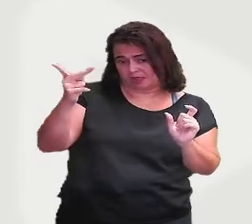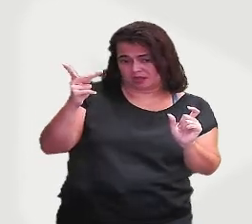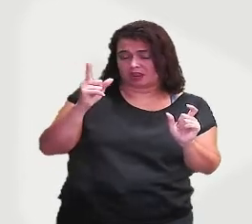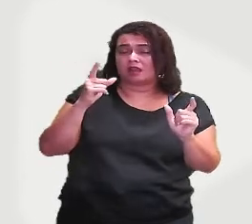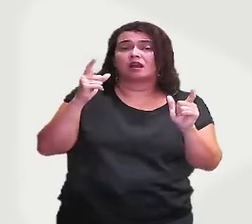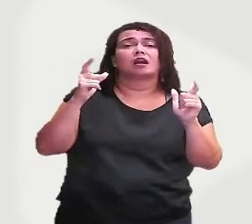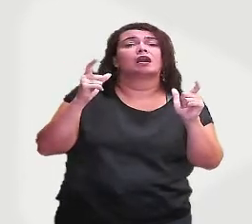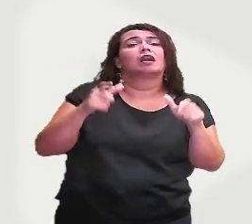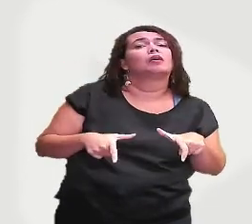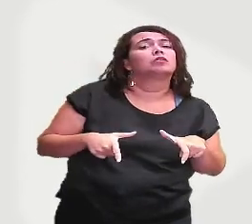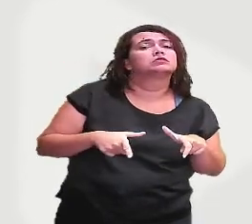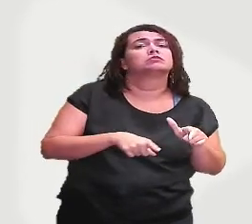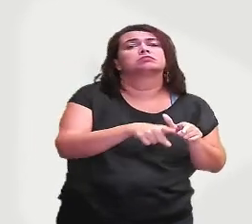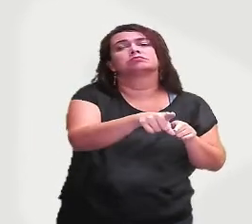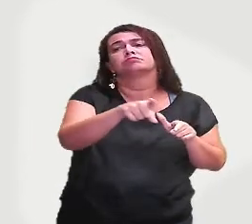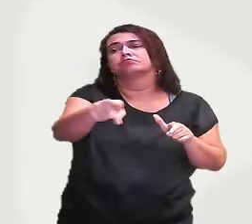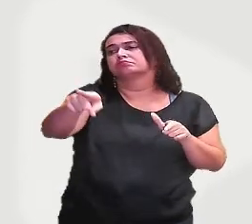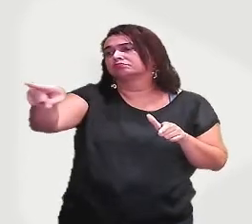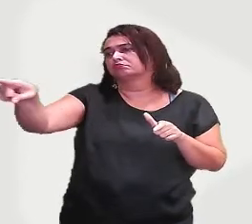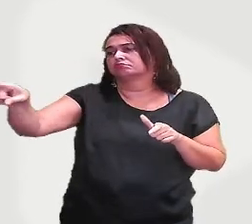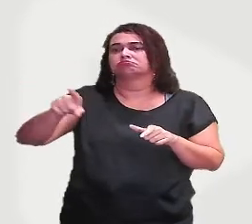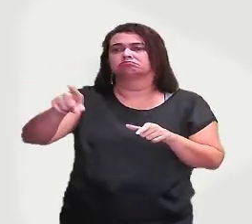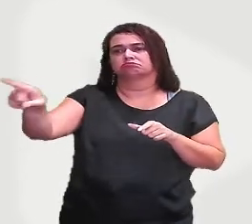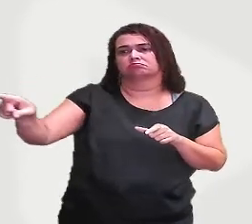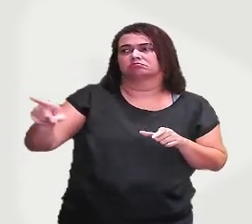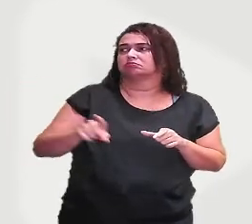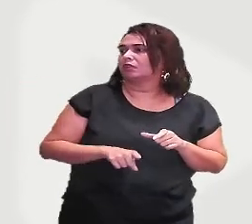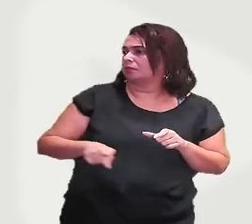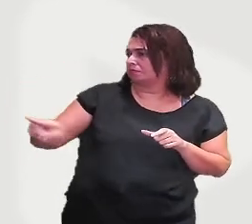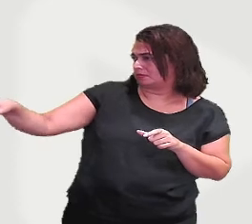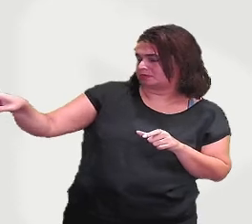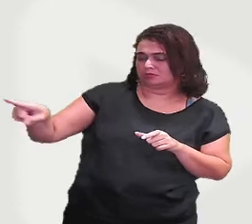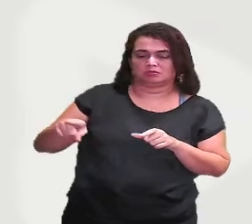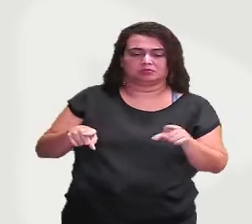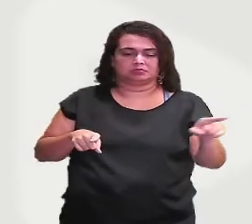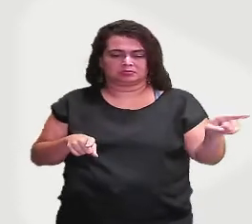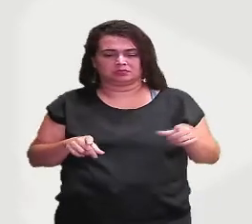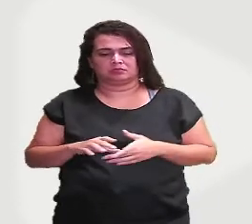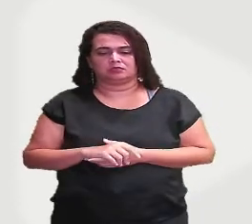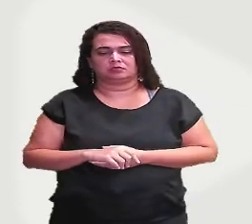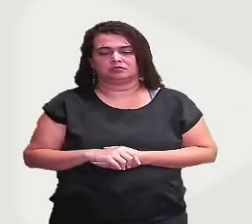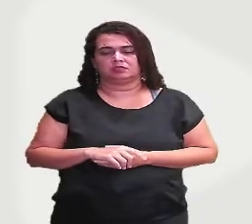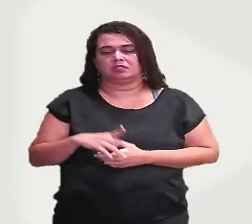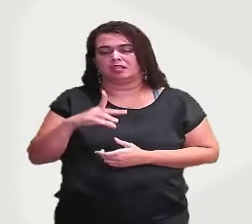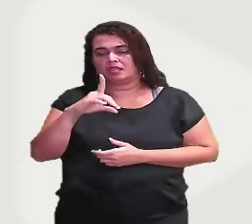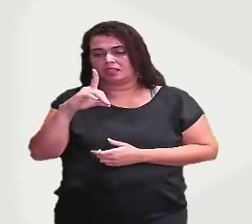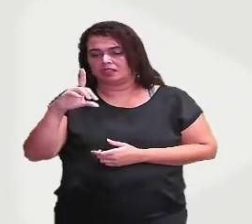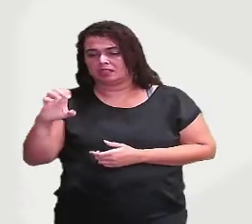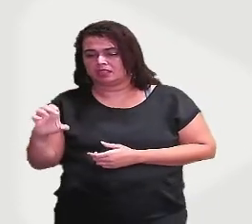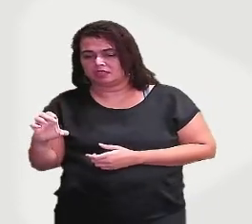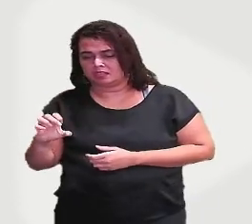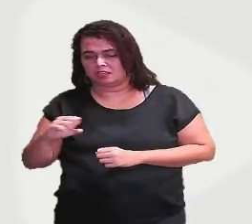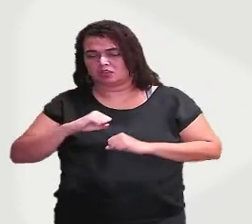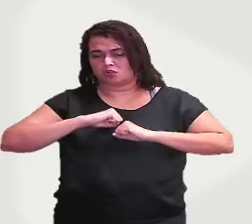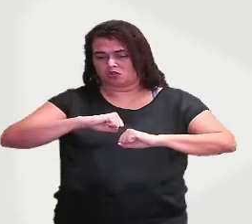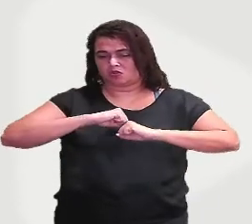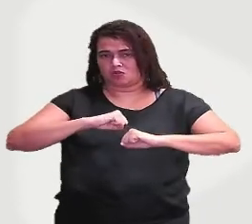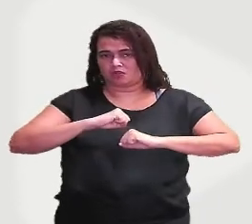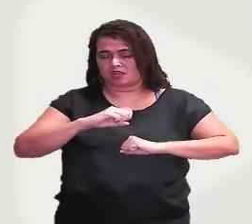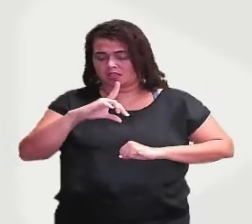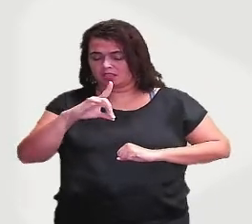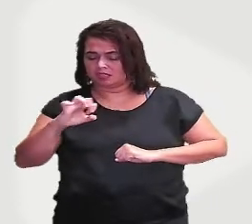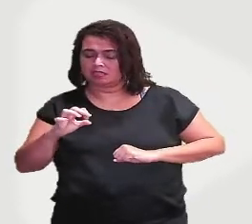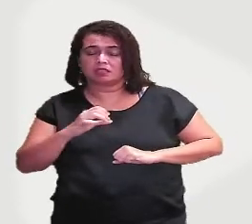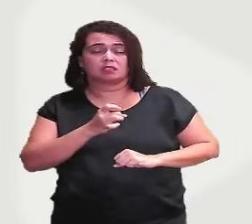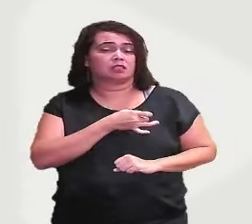apontou vagamente, pra onde? Para o lado da vila. Então, direção. Corria de medo.